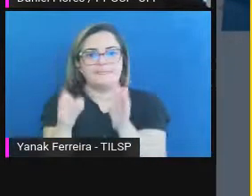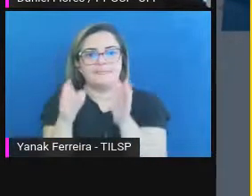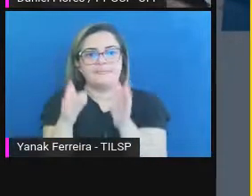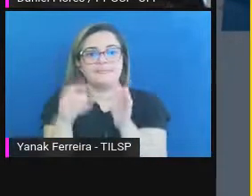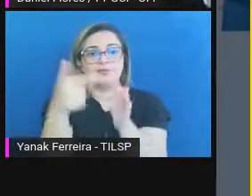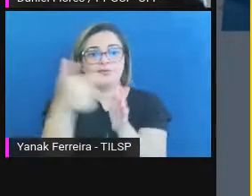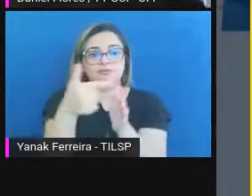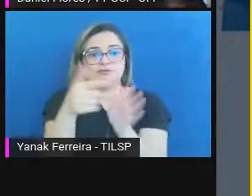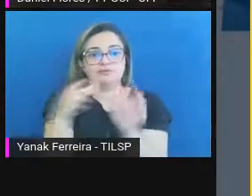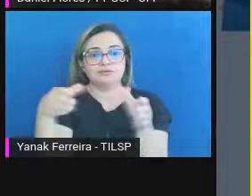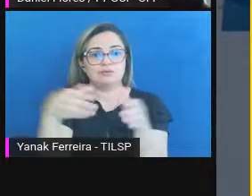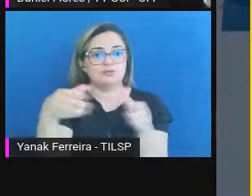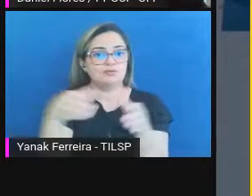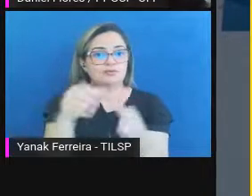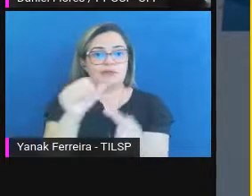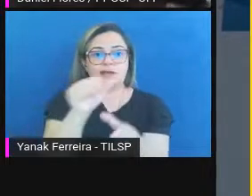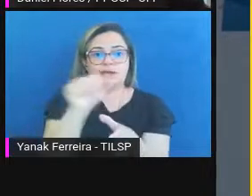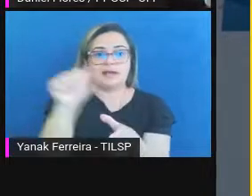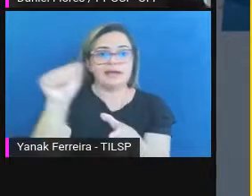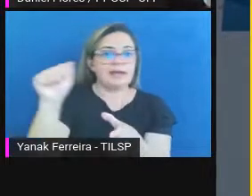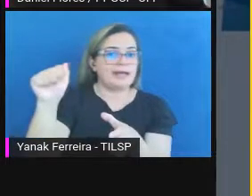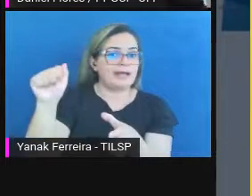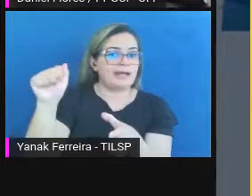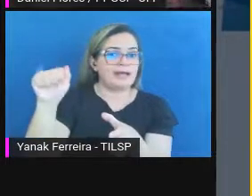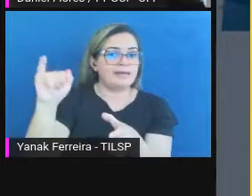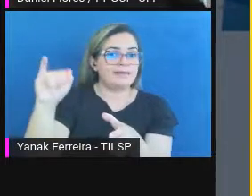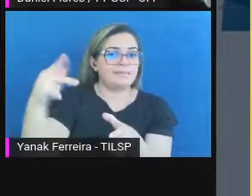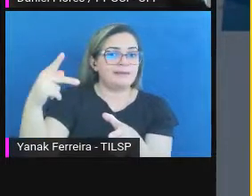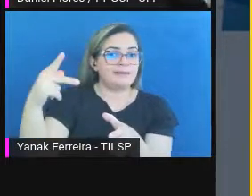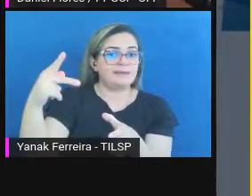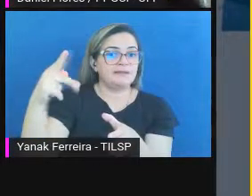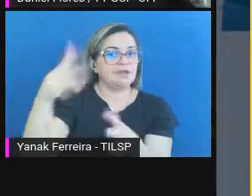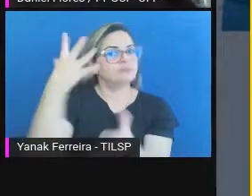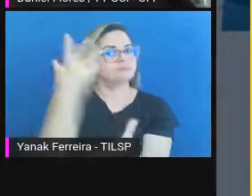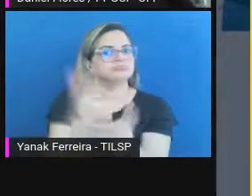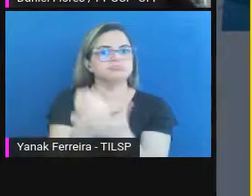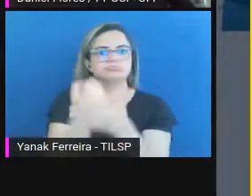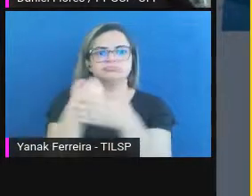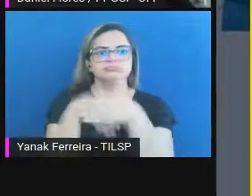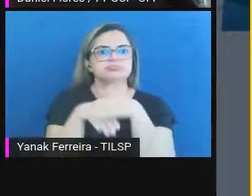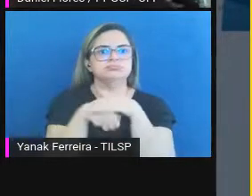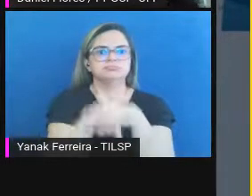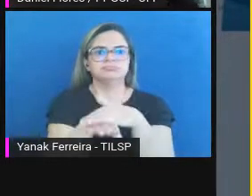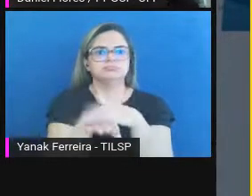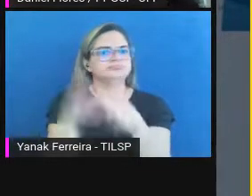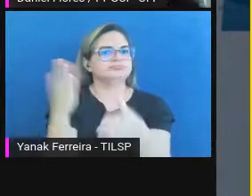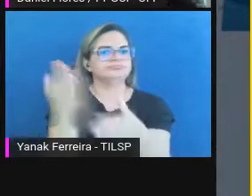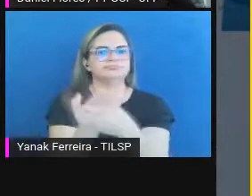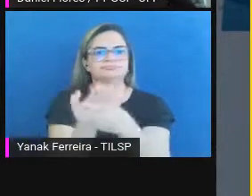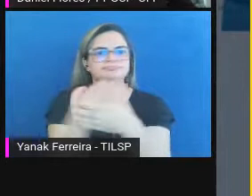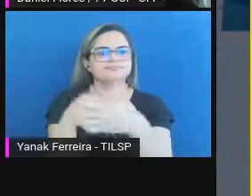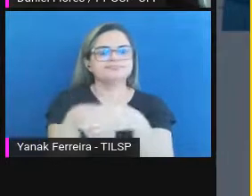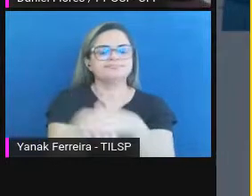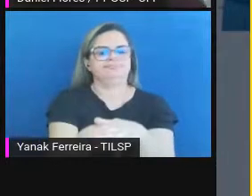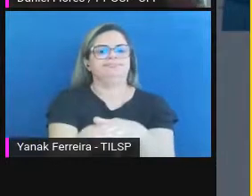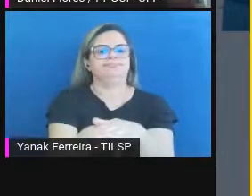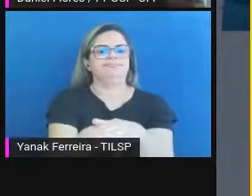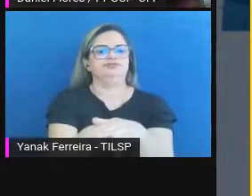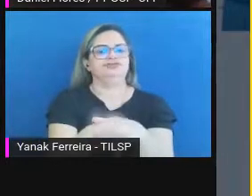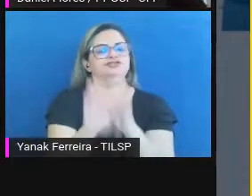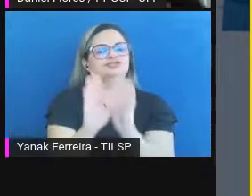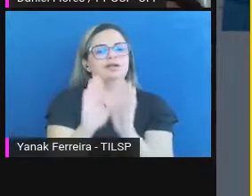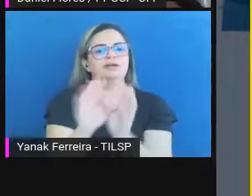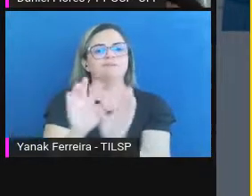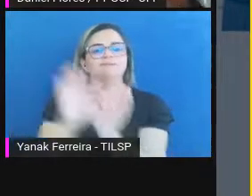arquivado, já arquivou, está seguro, está preservado. o pacote de arquivamento, AIP de arquivamento. E o